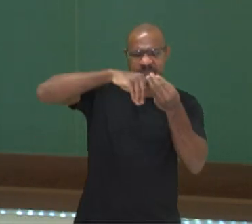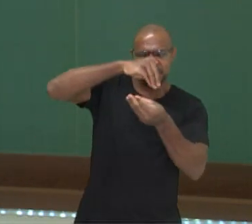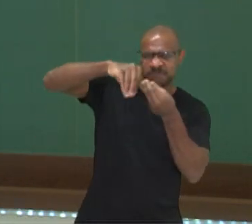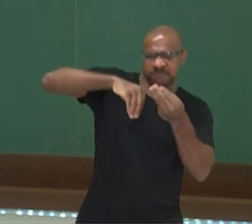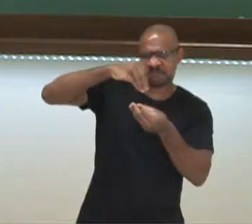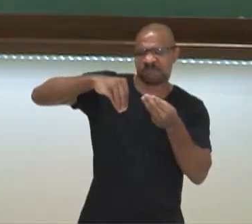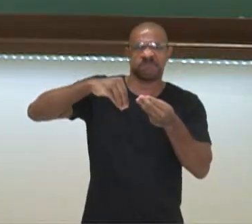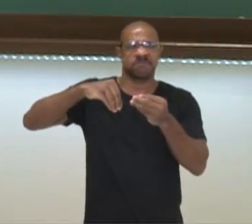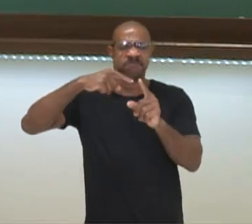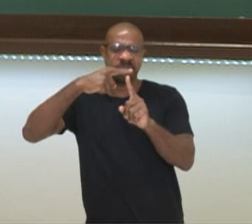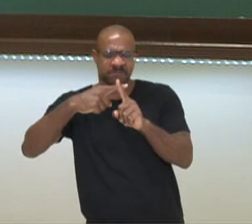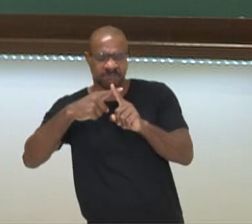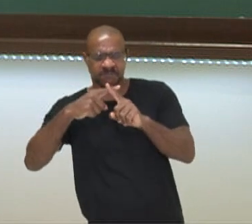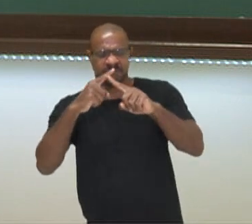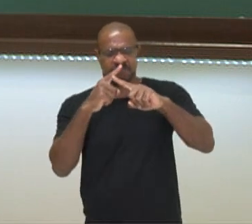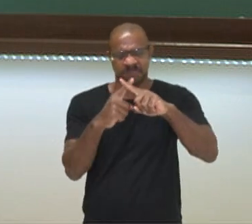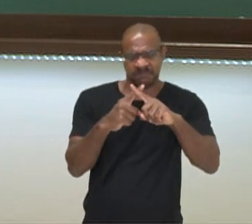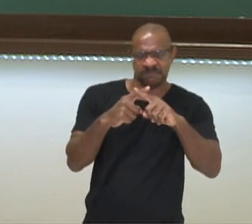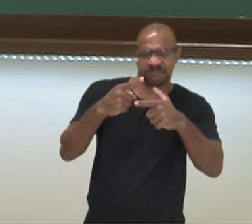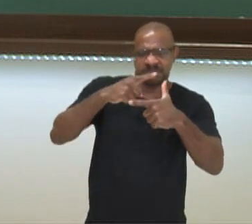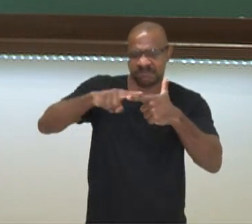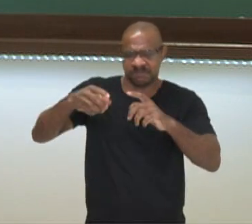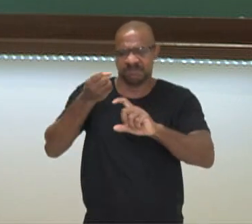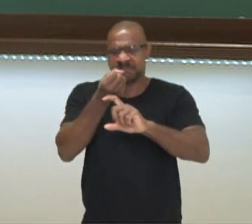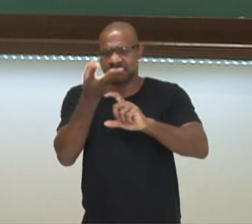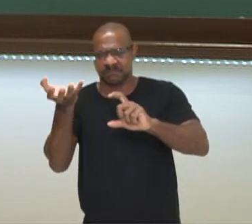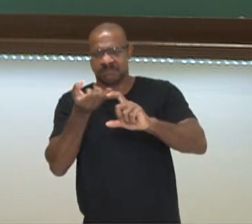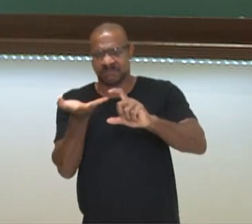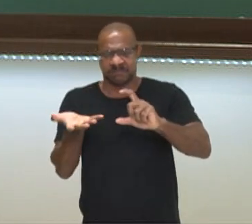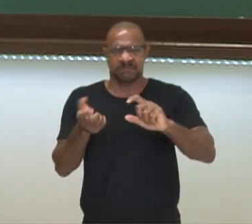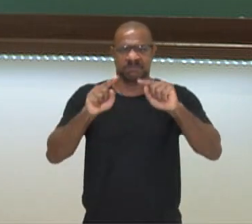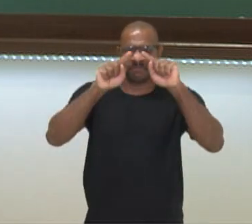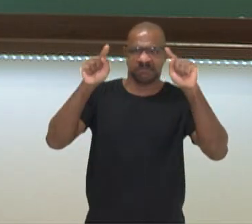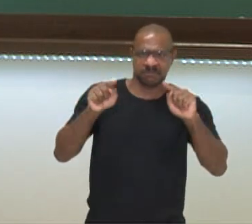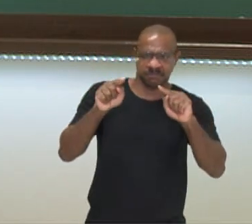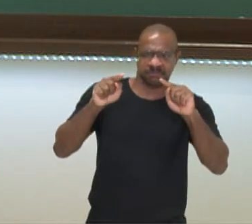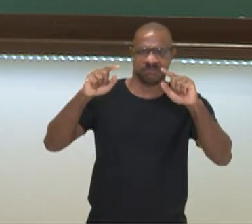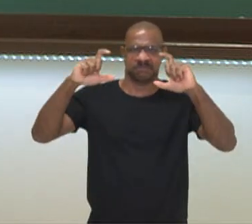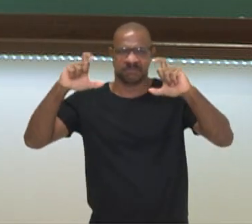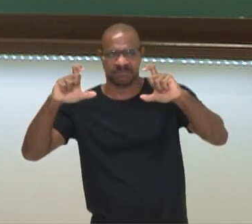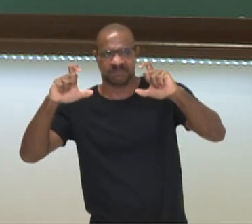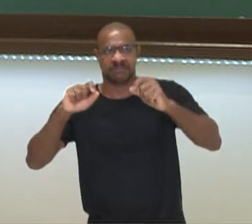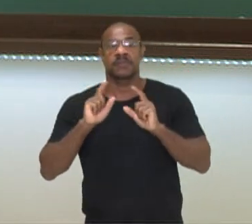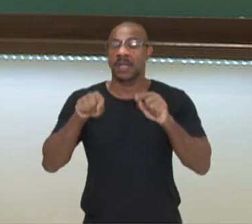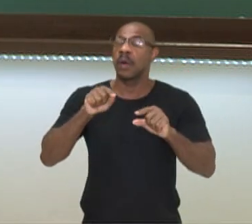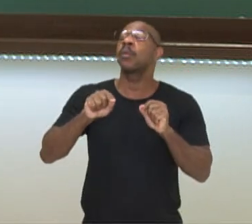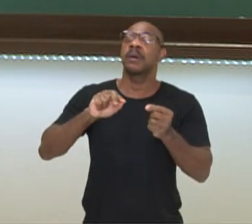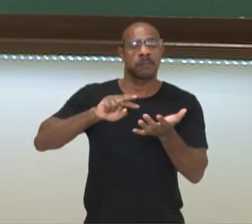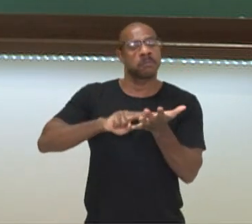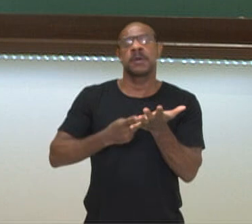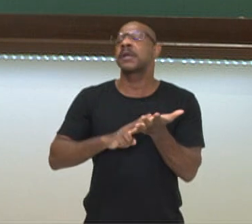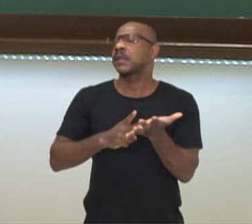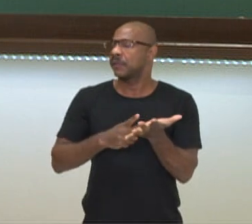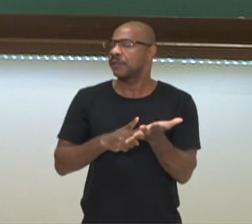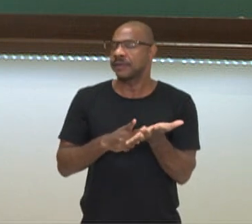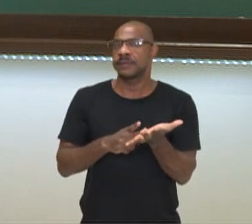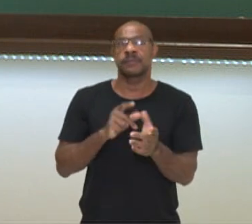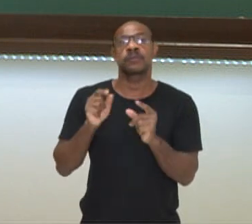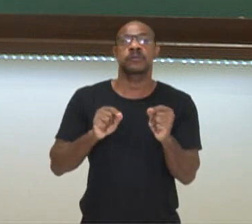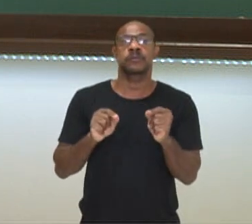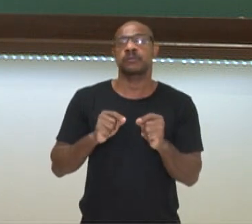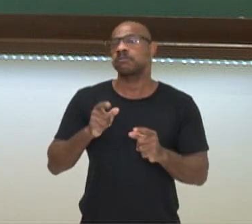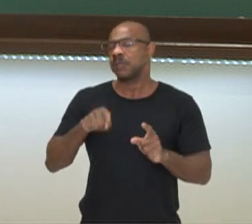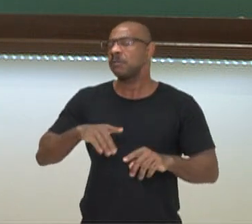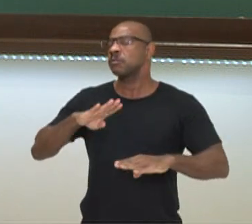misturado, mas o que significa essa expressão? Isso aqui é uma tradução de uma